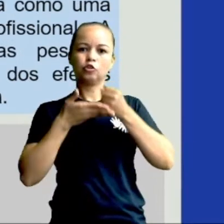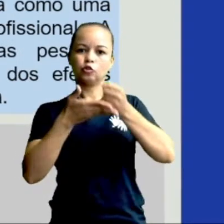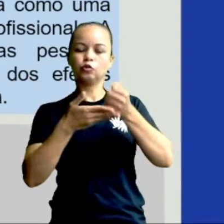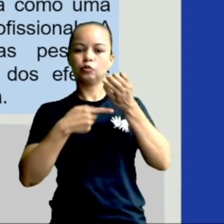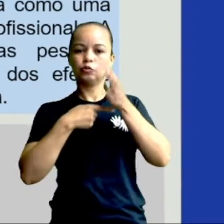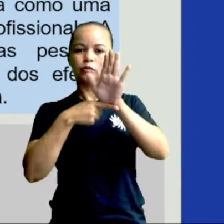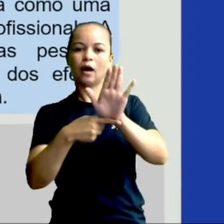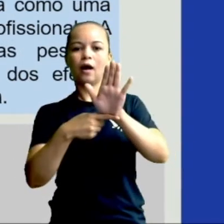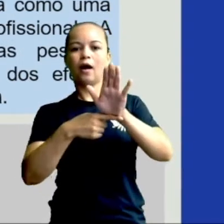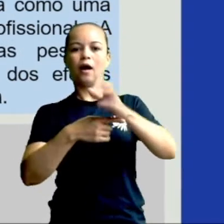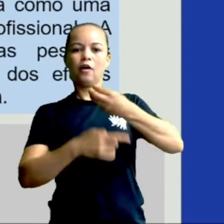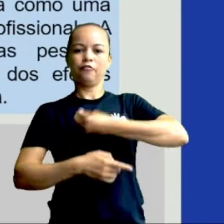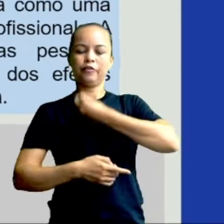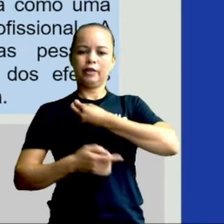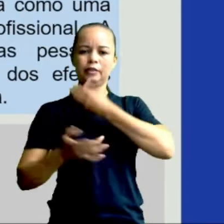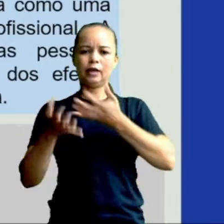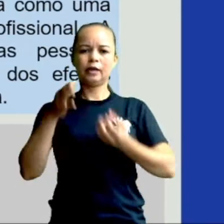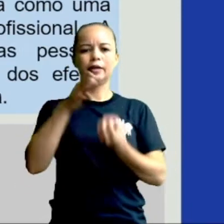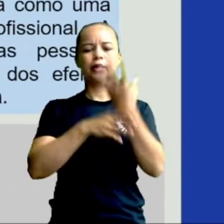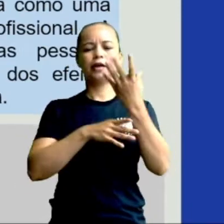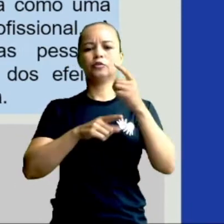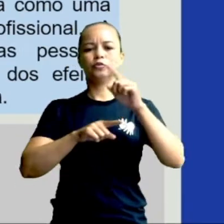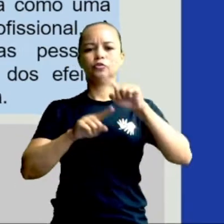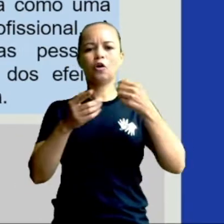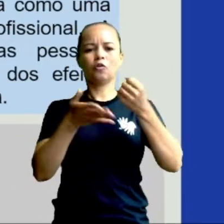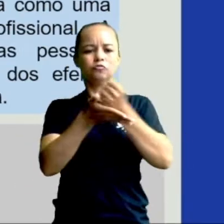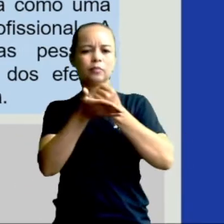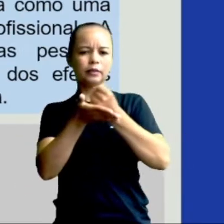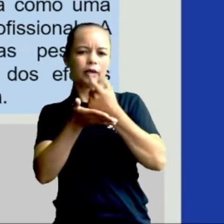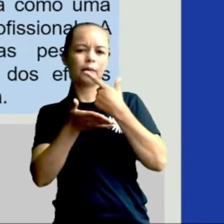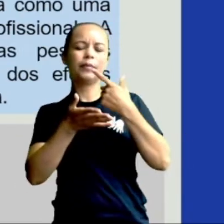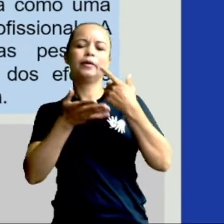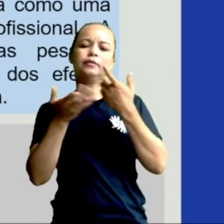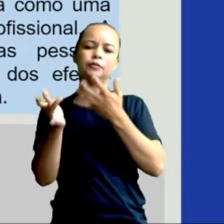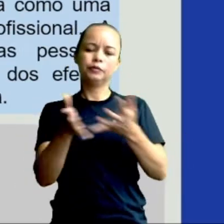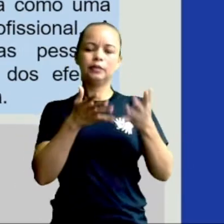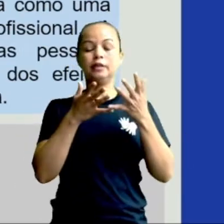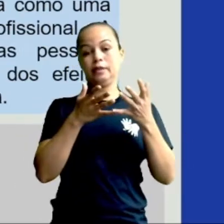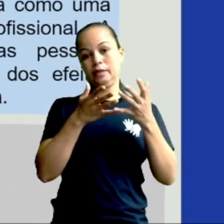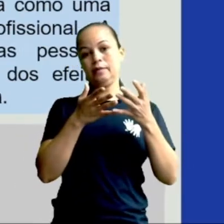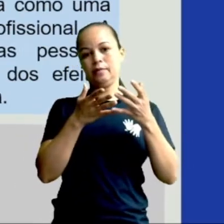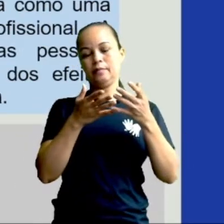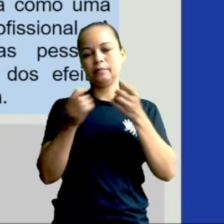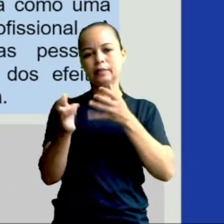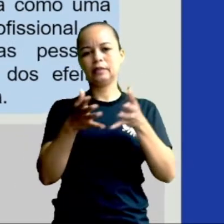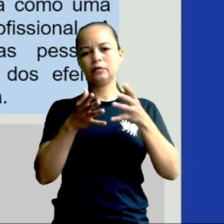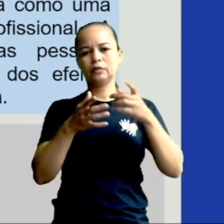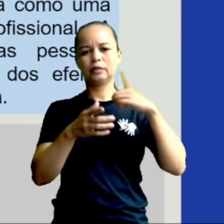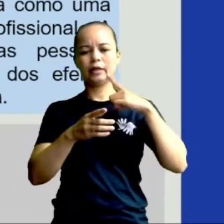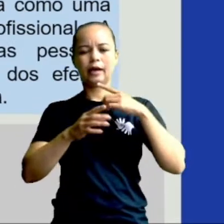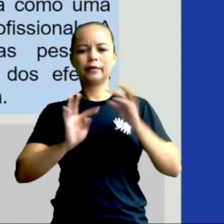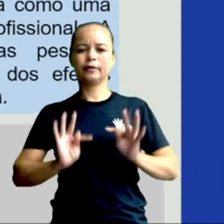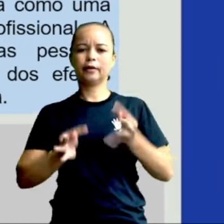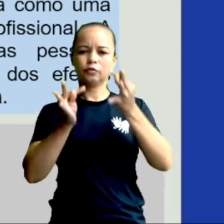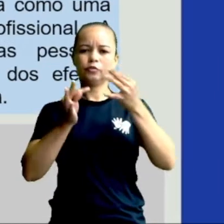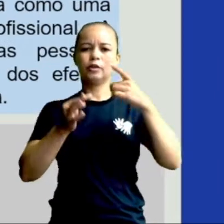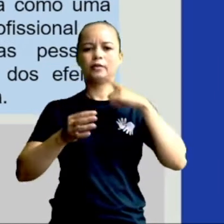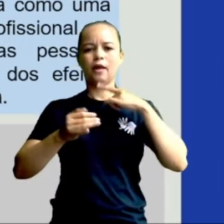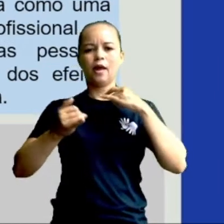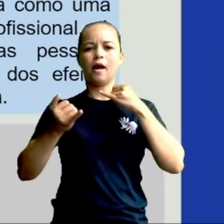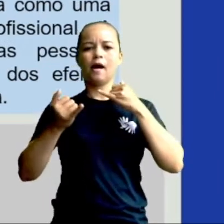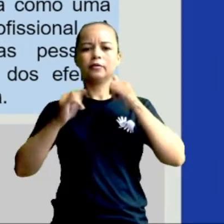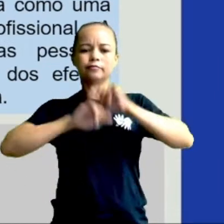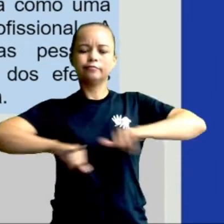novos equipamentos e medicações, a tecnologia faz com que muita gente tenha acesso à informação,